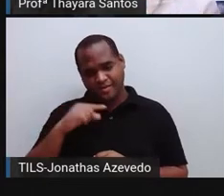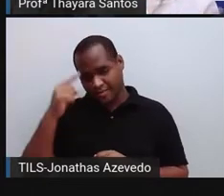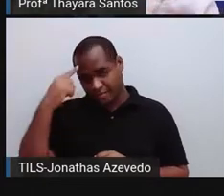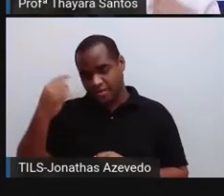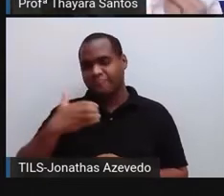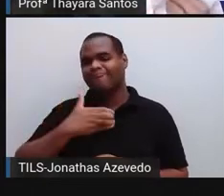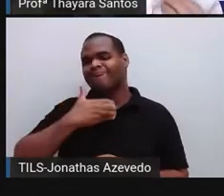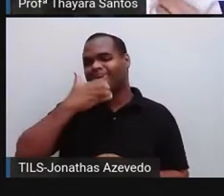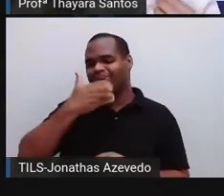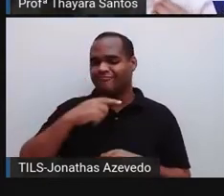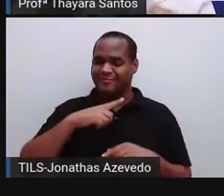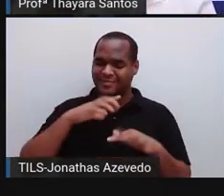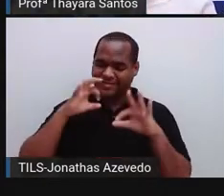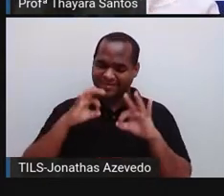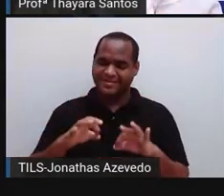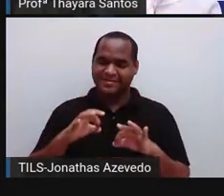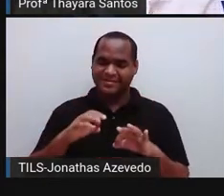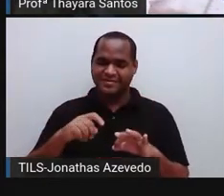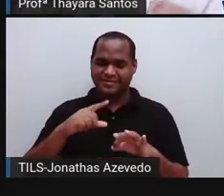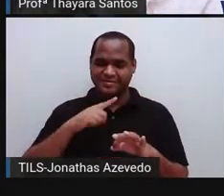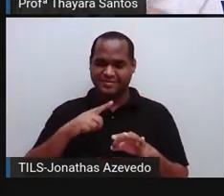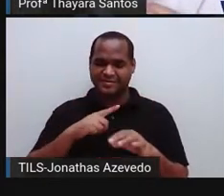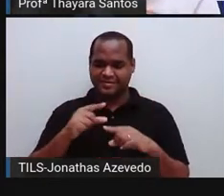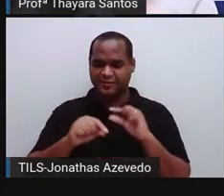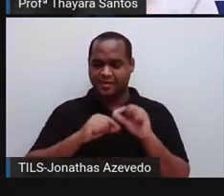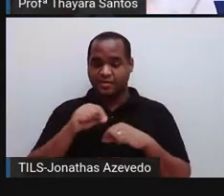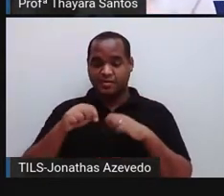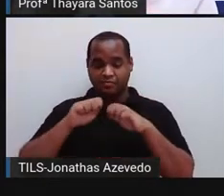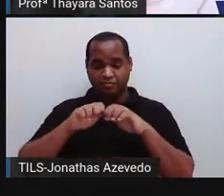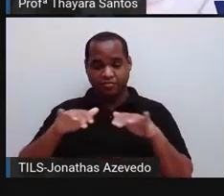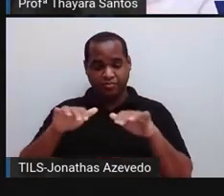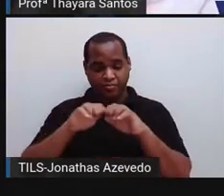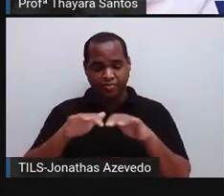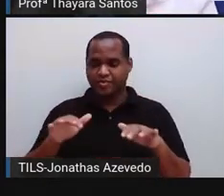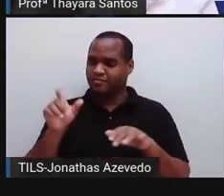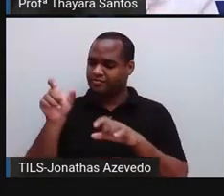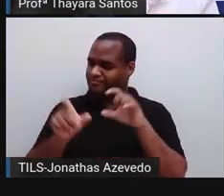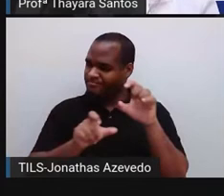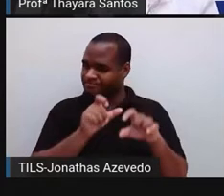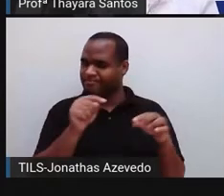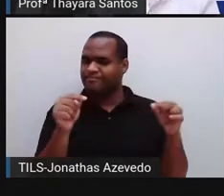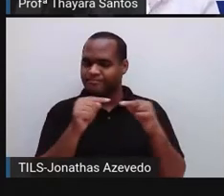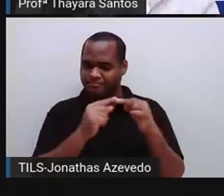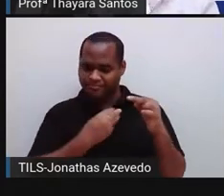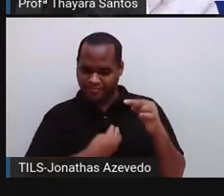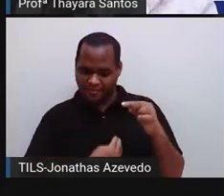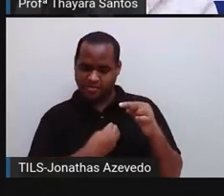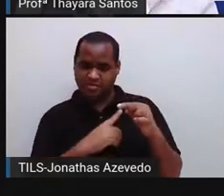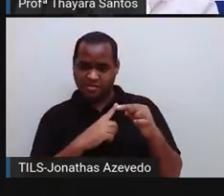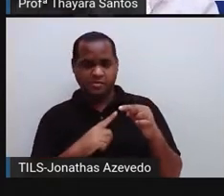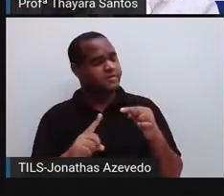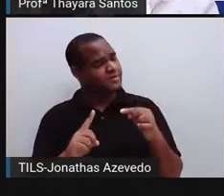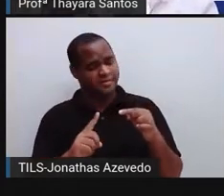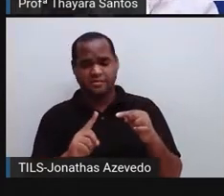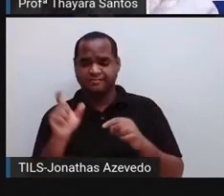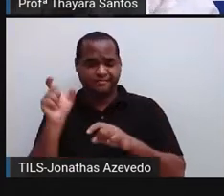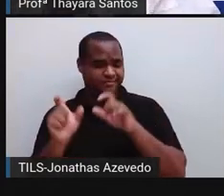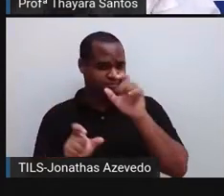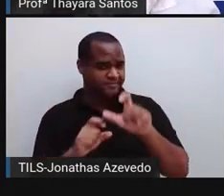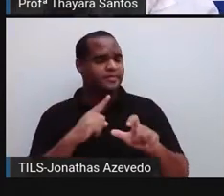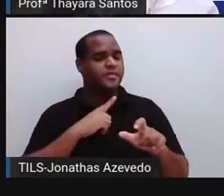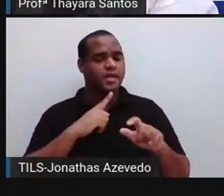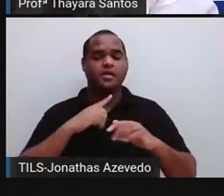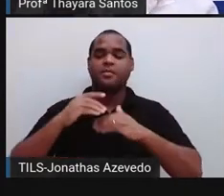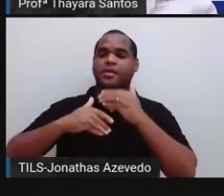crescido mesmo, de tanto elas esticarem, elas não iam conseguir passar essa característica para os descendentes delas, né? Porque foi uma característica que ela teria